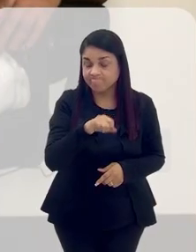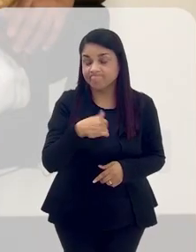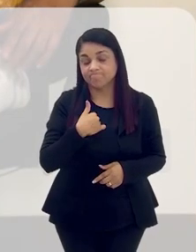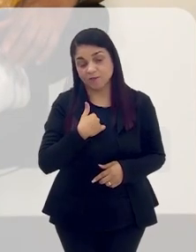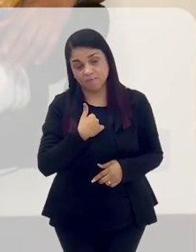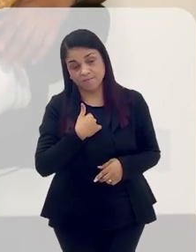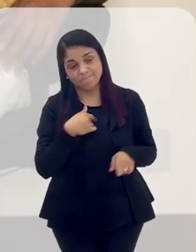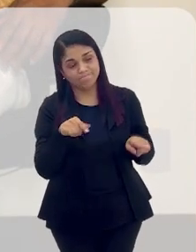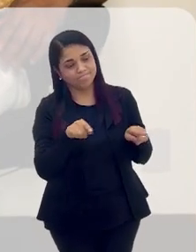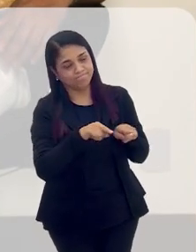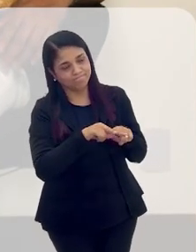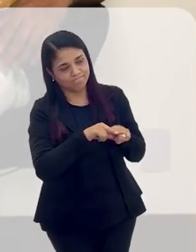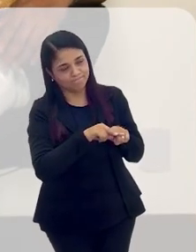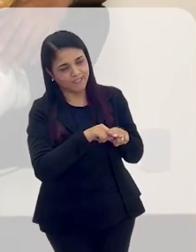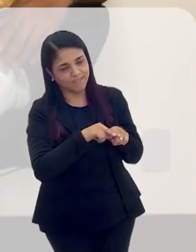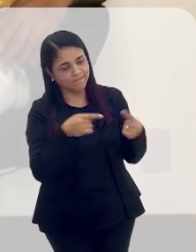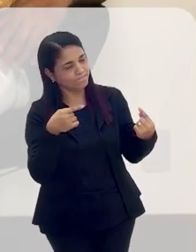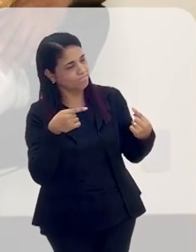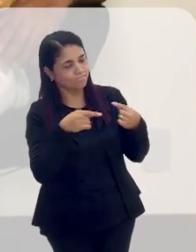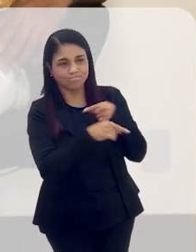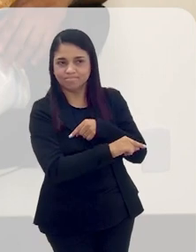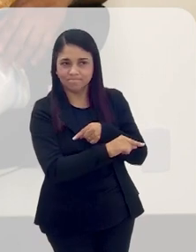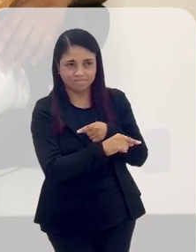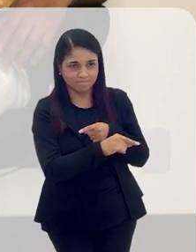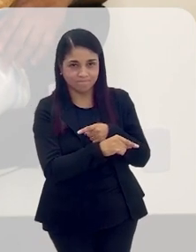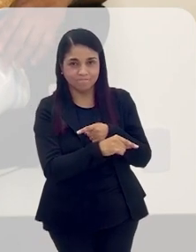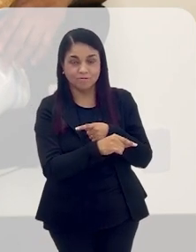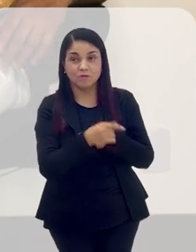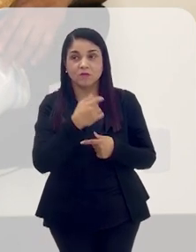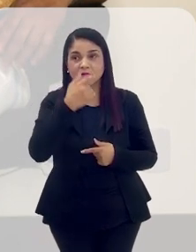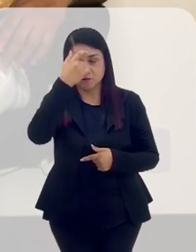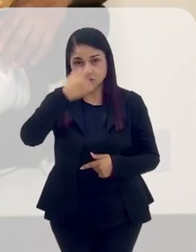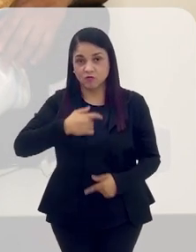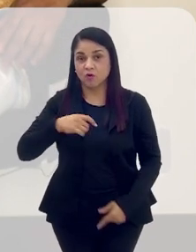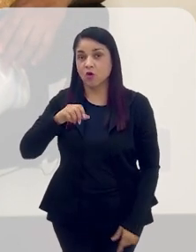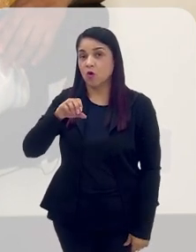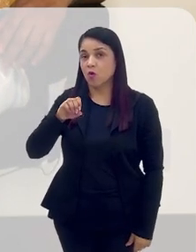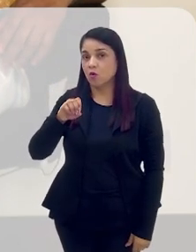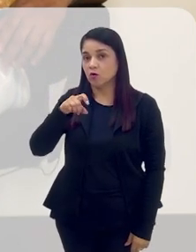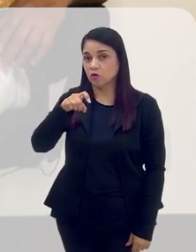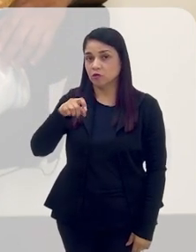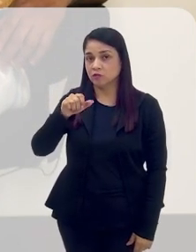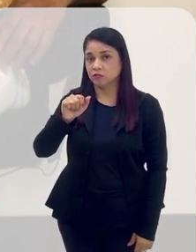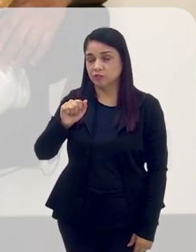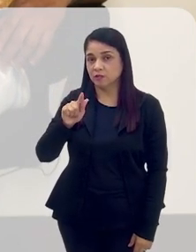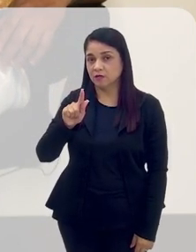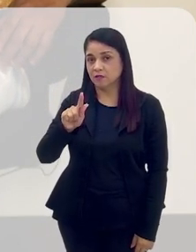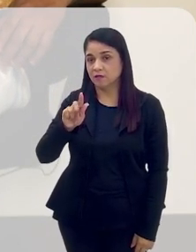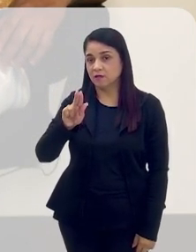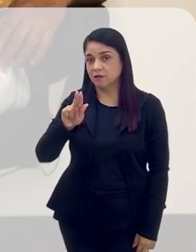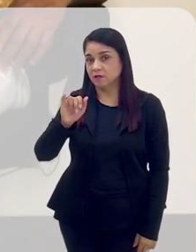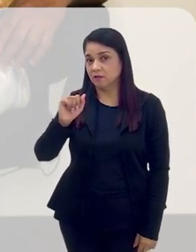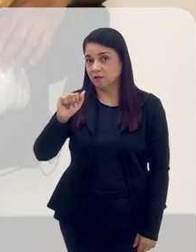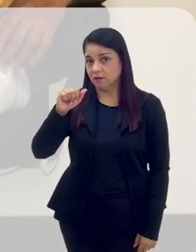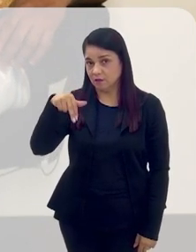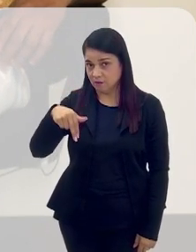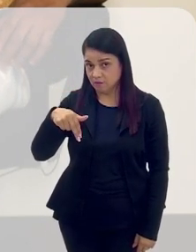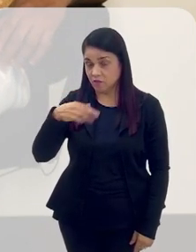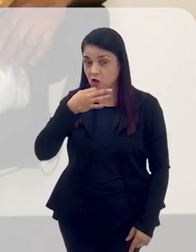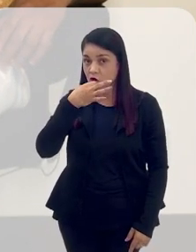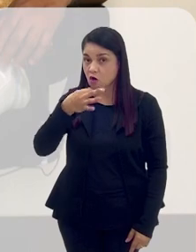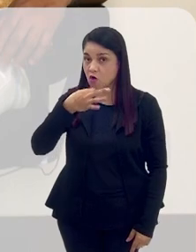É mais um elemento que eu sou terminantemente contrário. Eu sou uma pessoa, sou do Achoguia, né? Sou de opiniões. Opa!